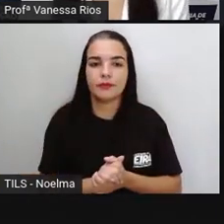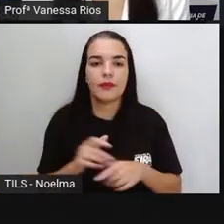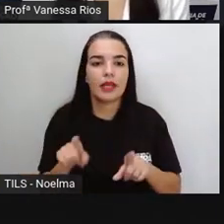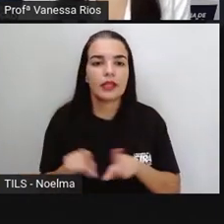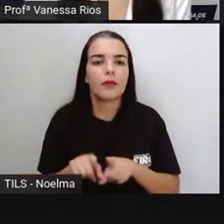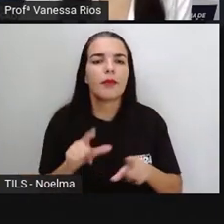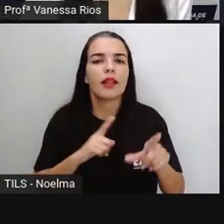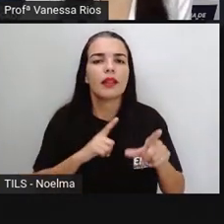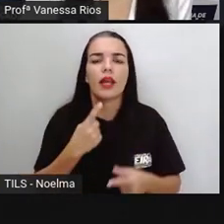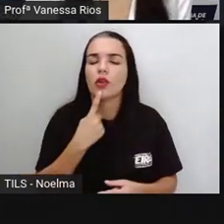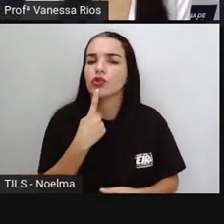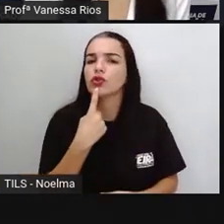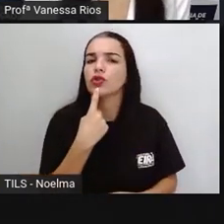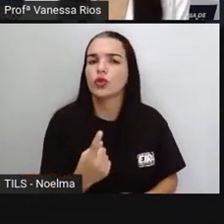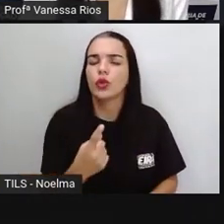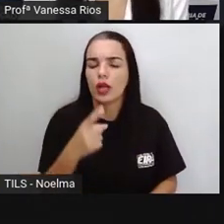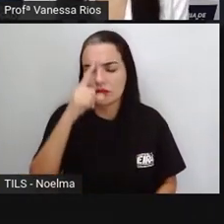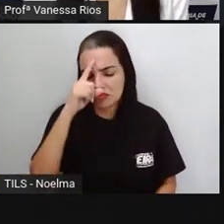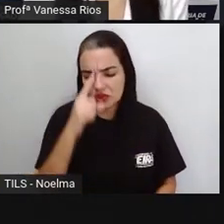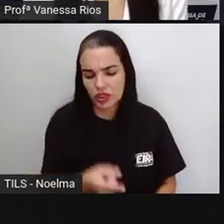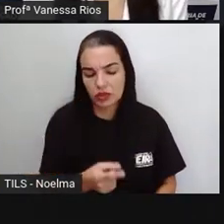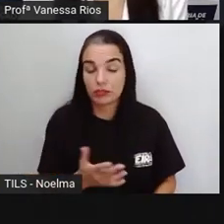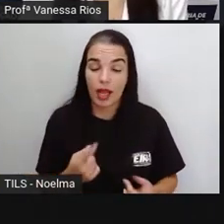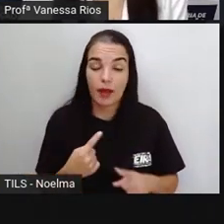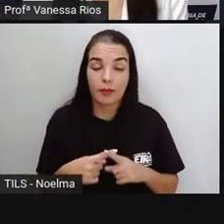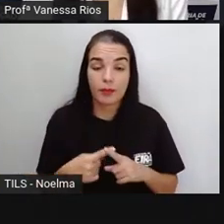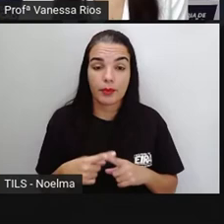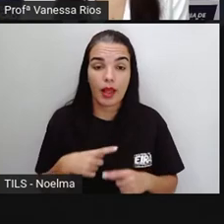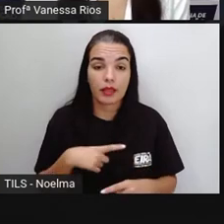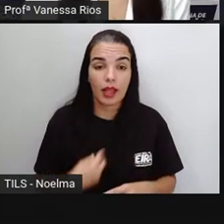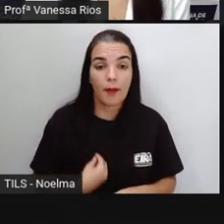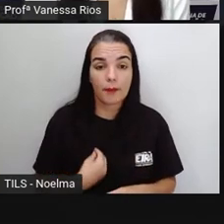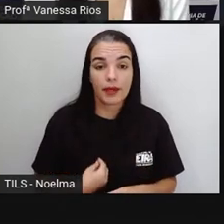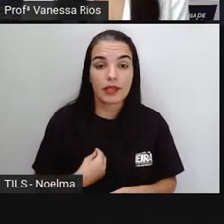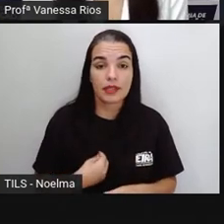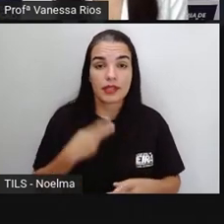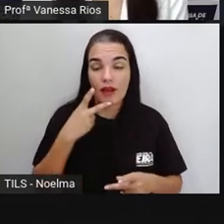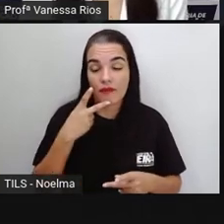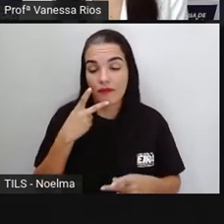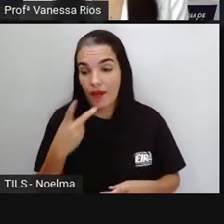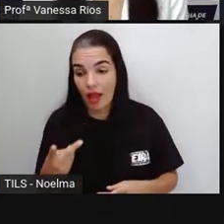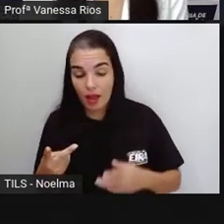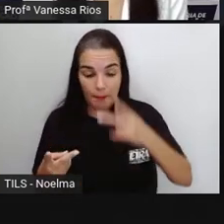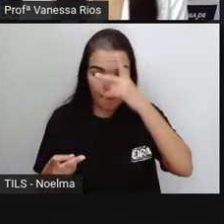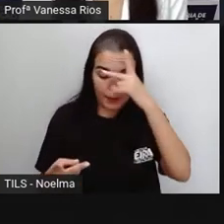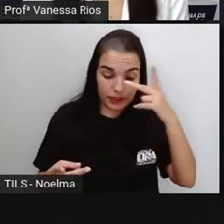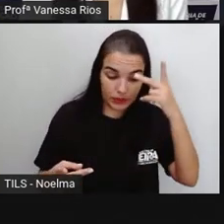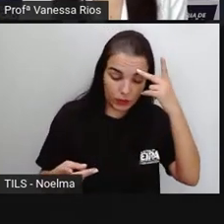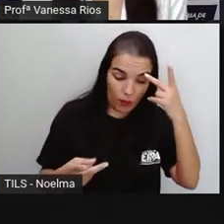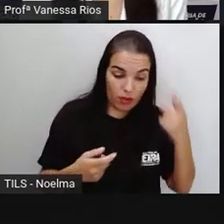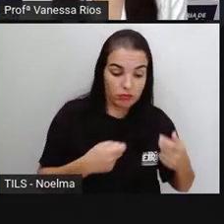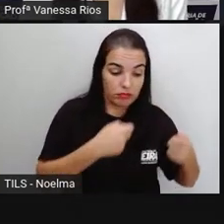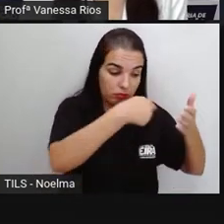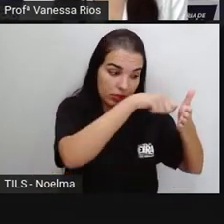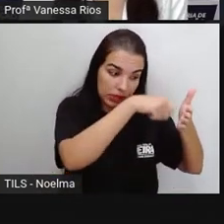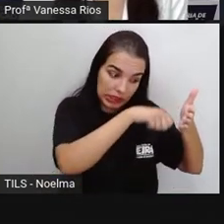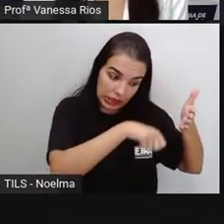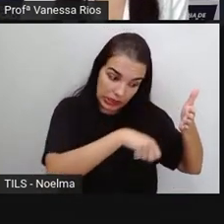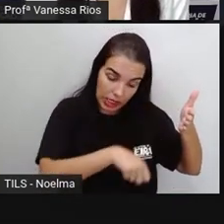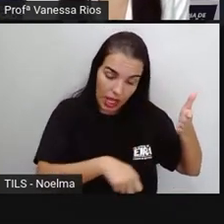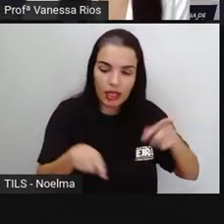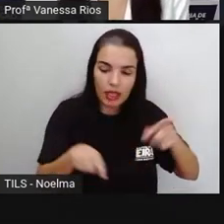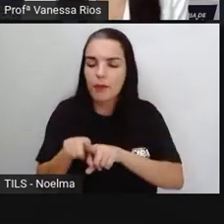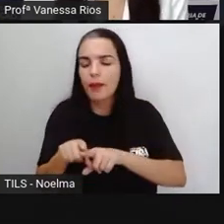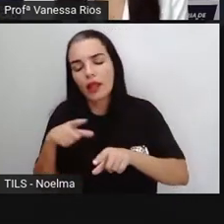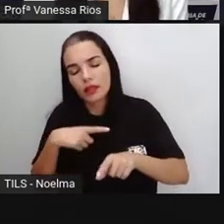discursos direto e indireto, é porque apresenta ali não só a fala de forma indireta, narrando os fatos que estão